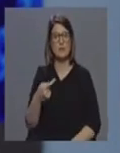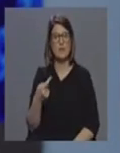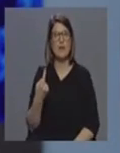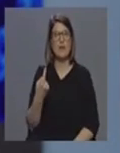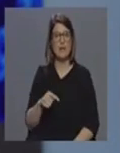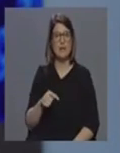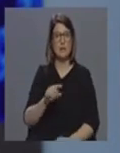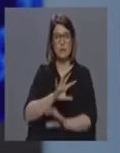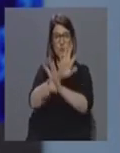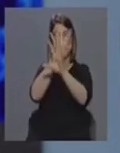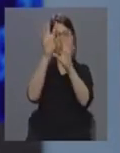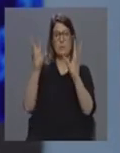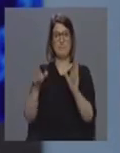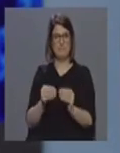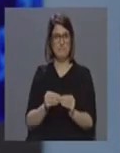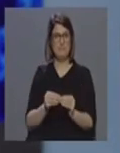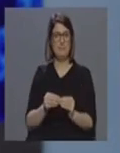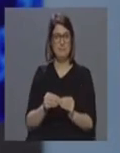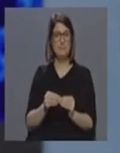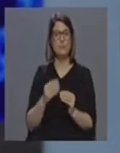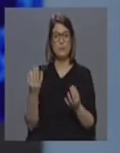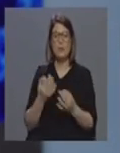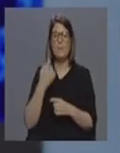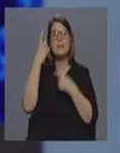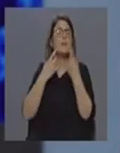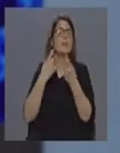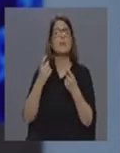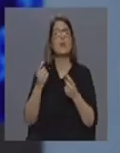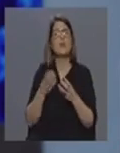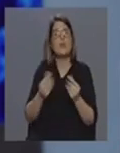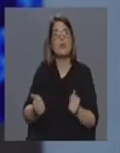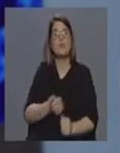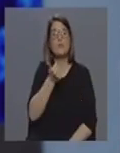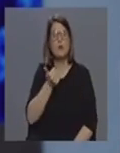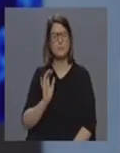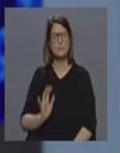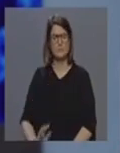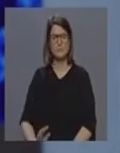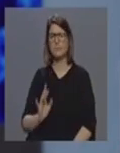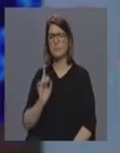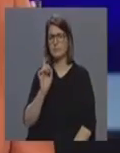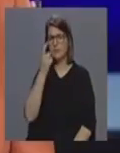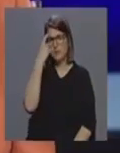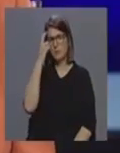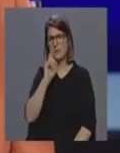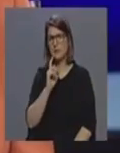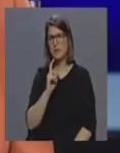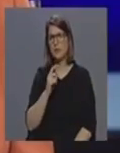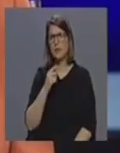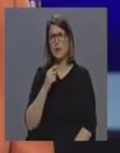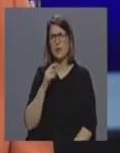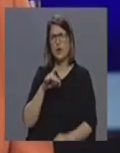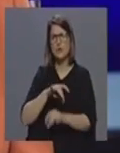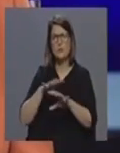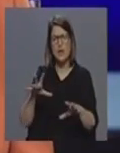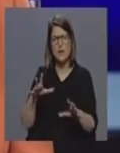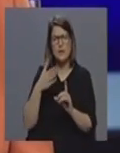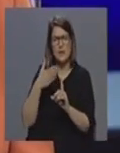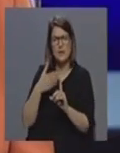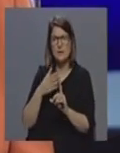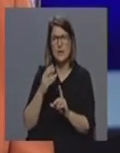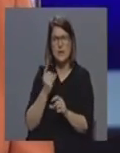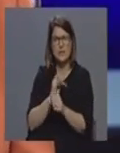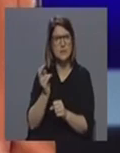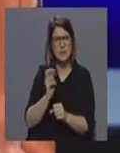esta conjuntura que nós temos ao fim e cabo que planear e dar a melhor resposta mas não pense que eu acho mal que o hospital da Ilha Terceira seja o hospital de referência